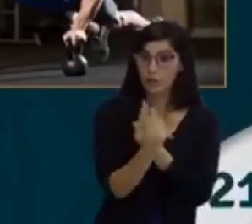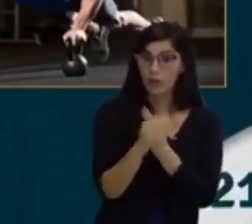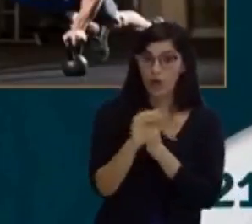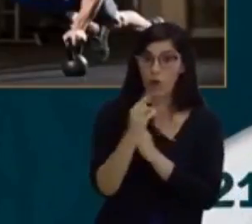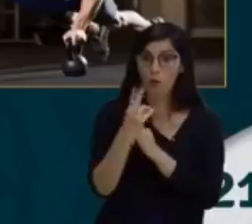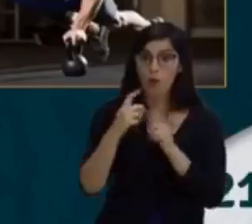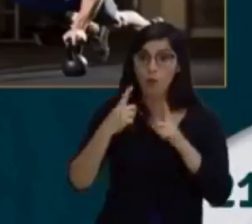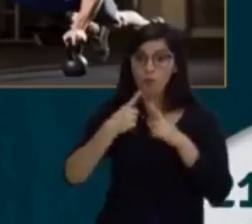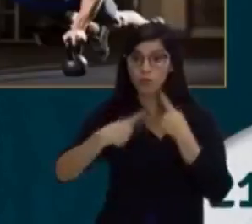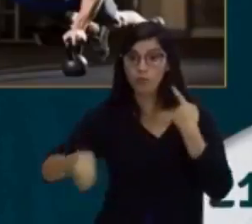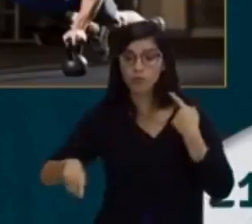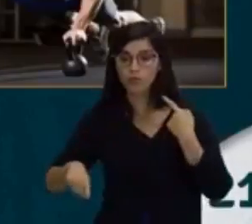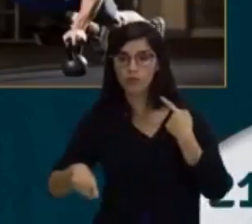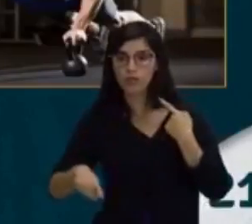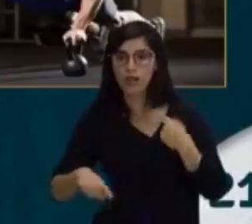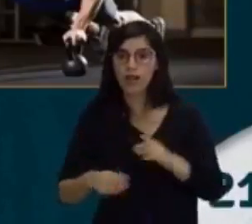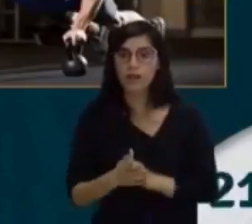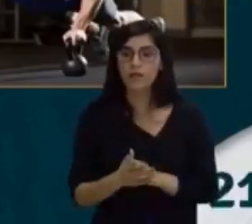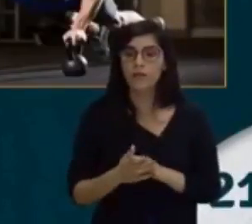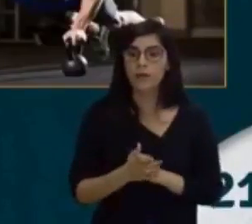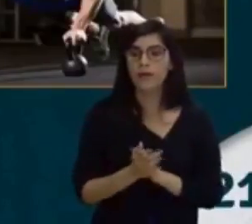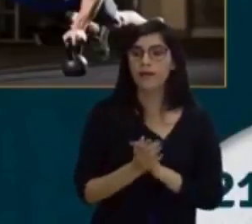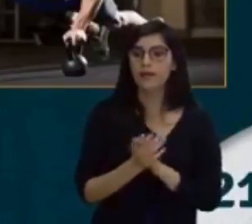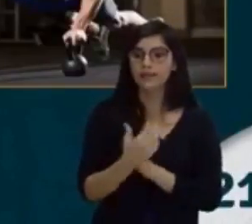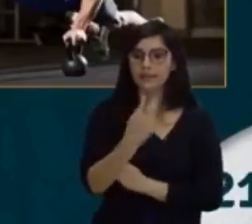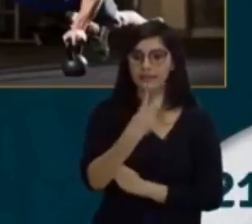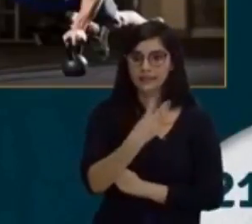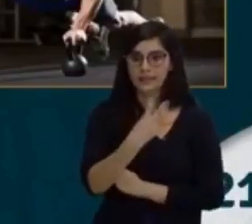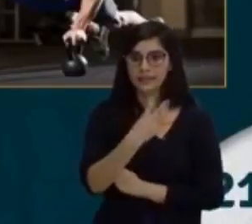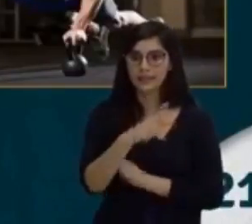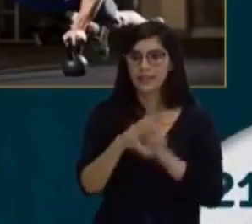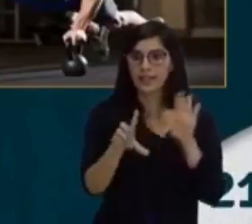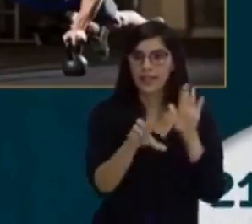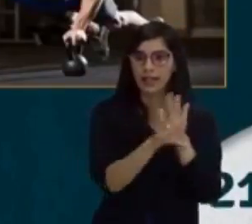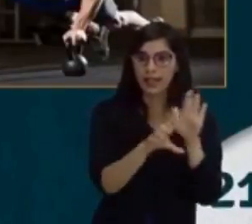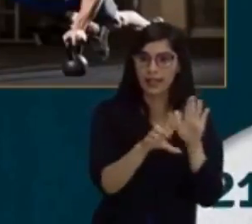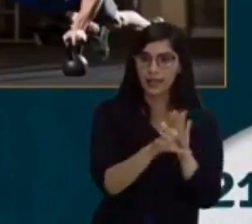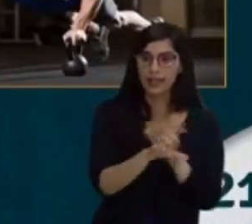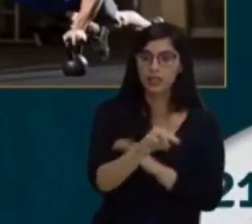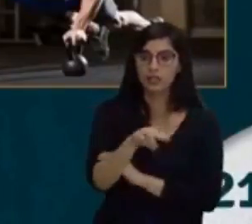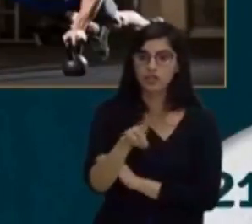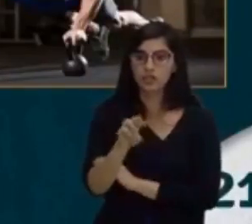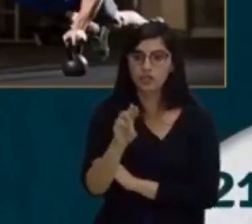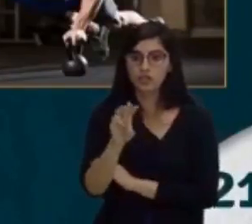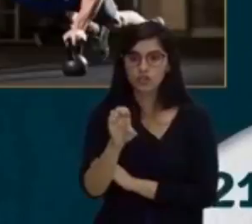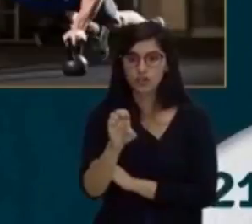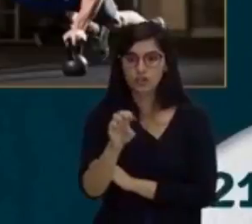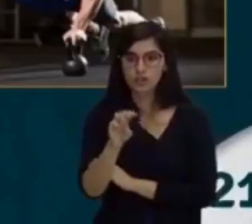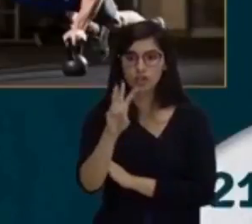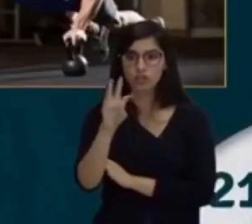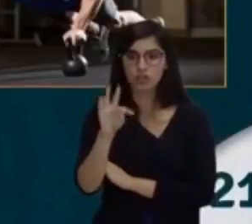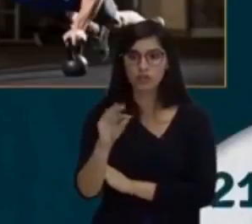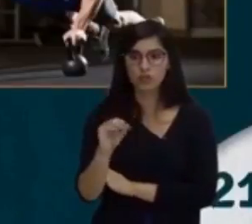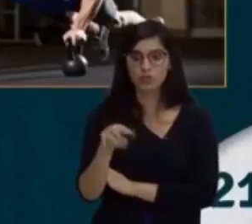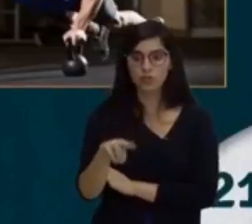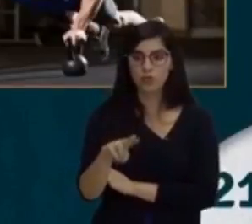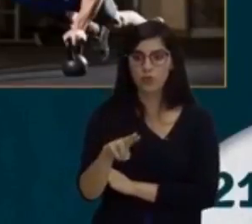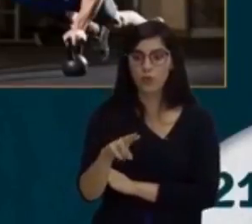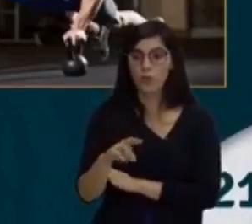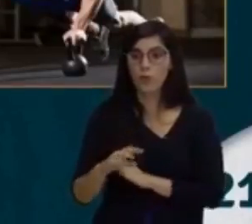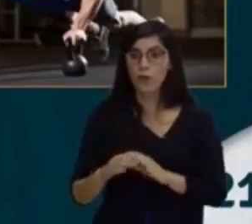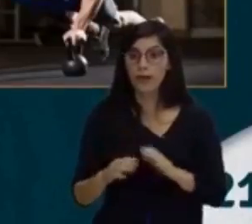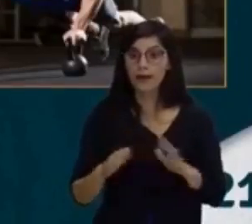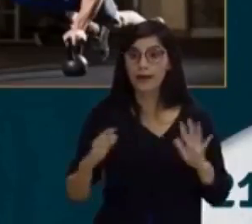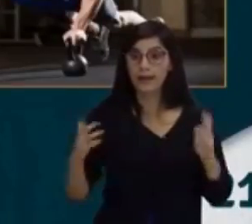Corresponde à terceira lei de Newton. Cada ação nos traz uma reação.